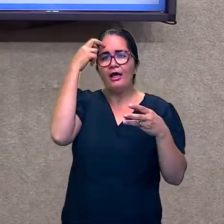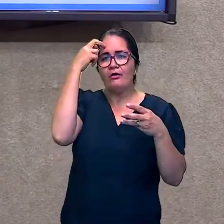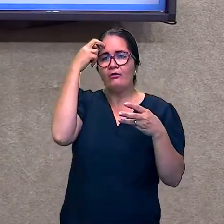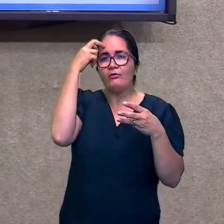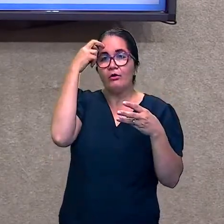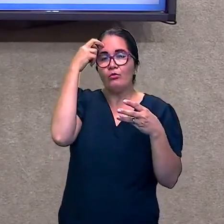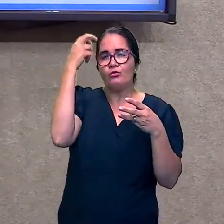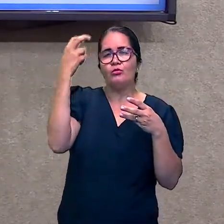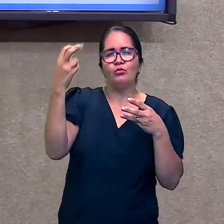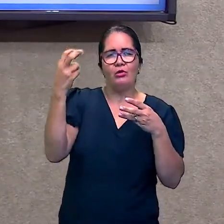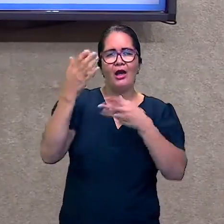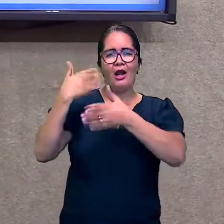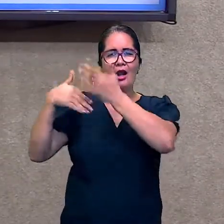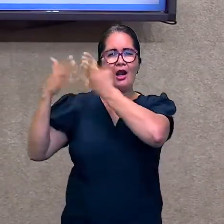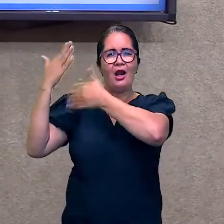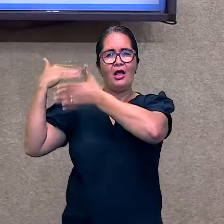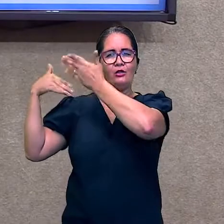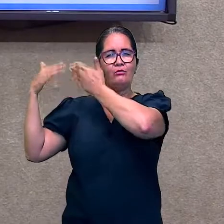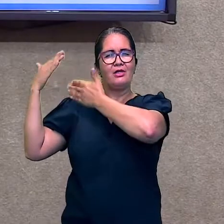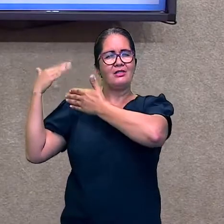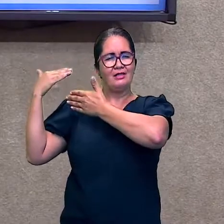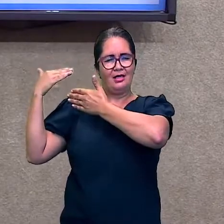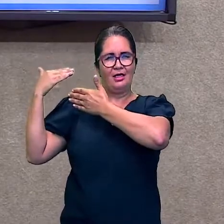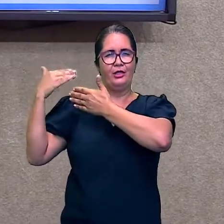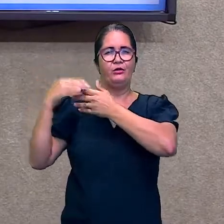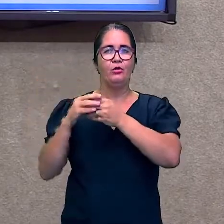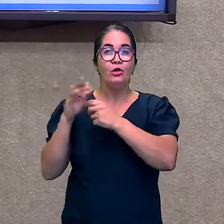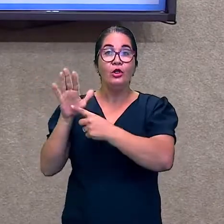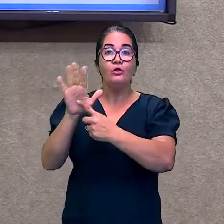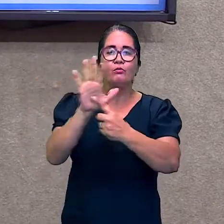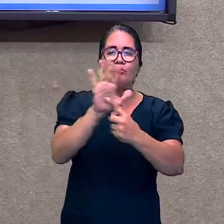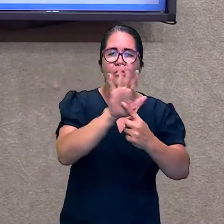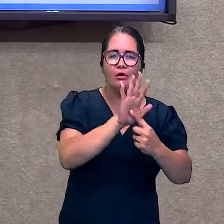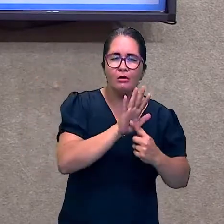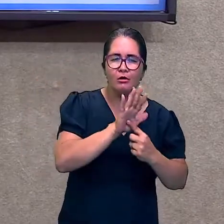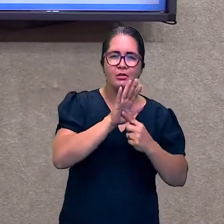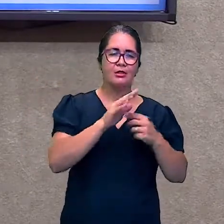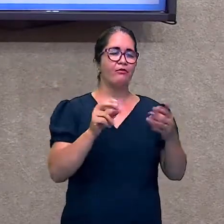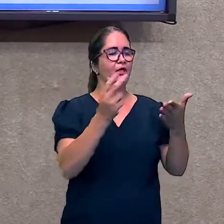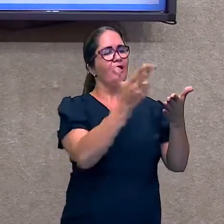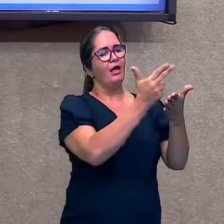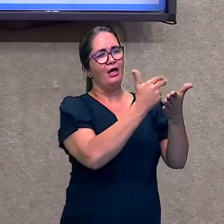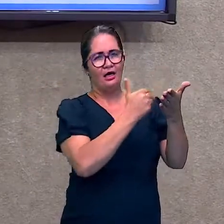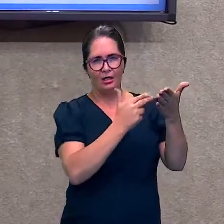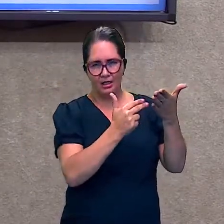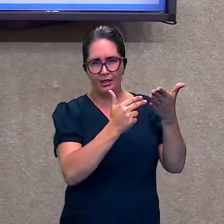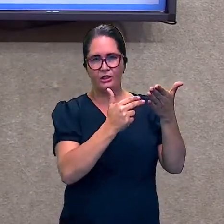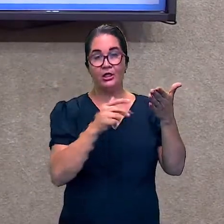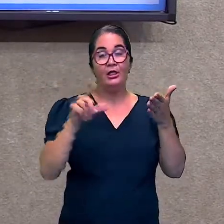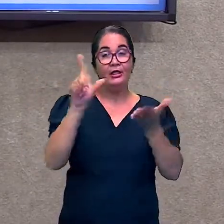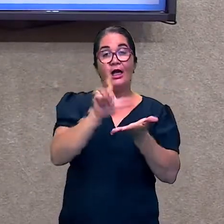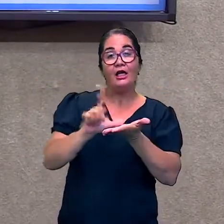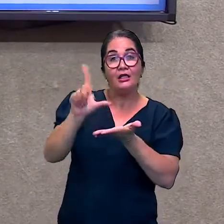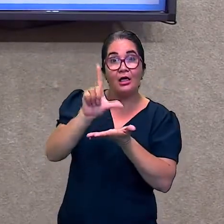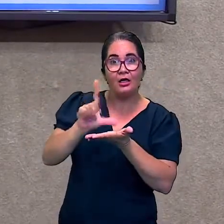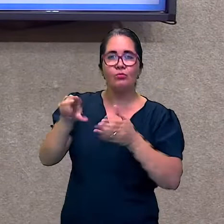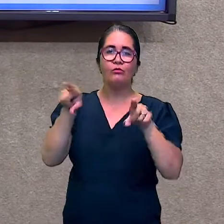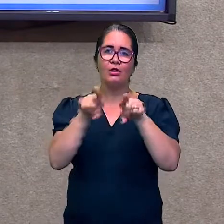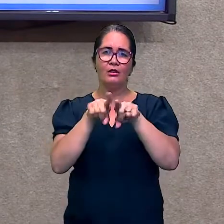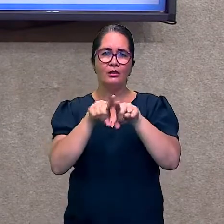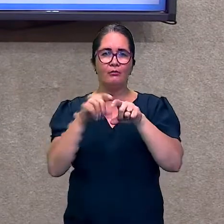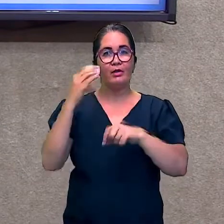Ela vem através da arte, da literatura e da ciência. Essa